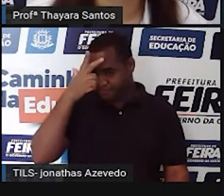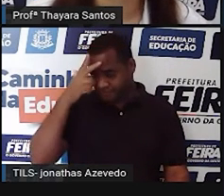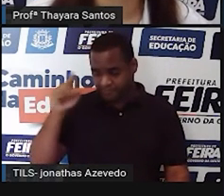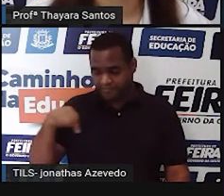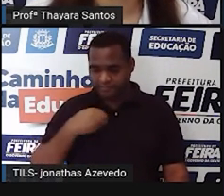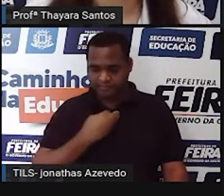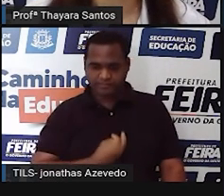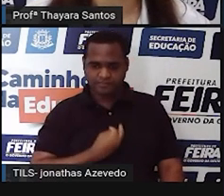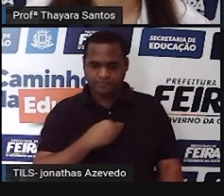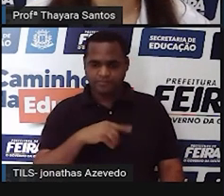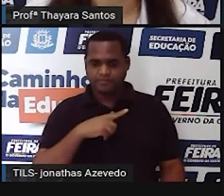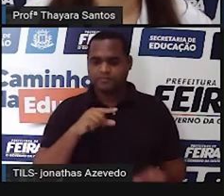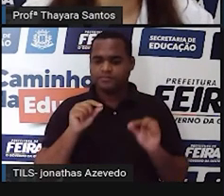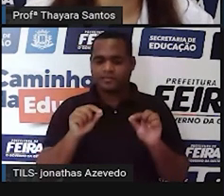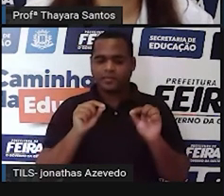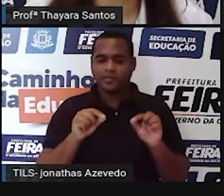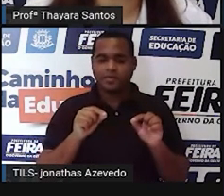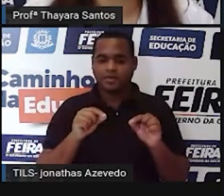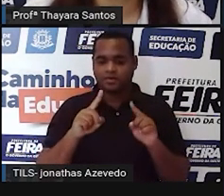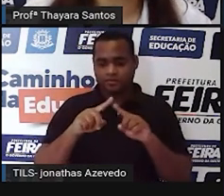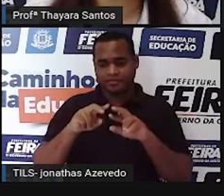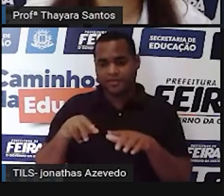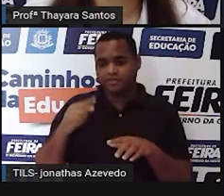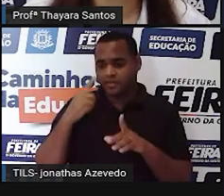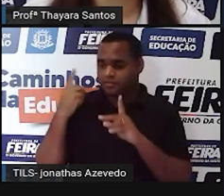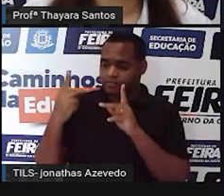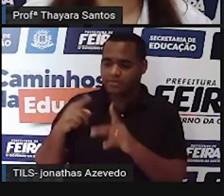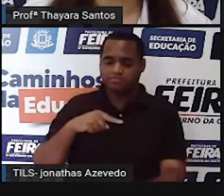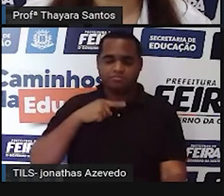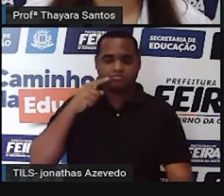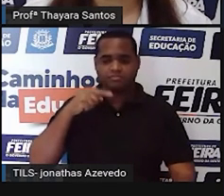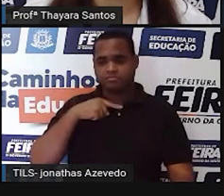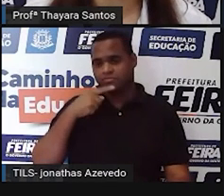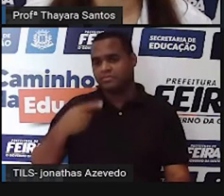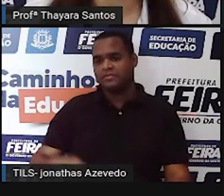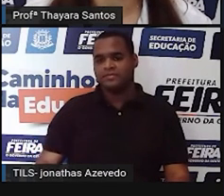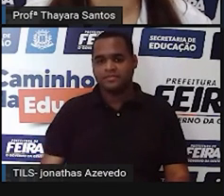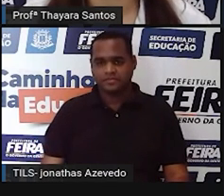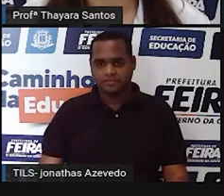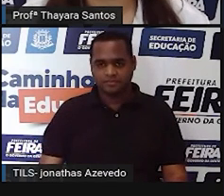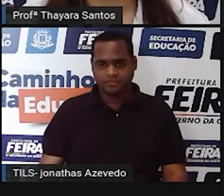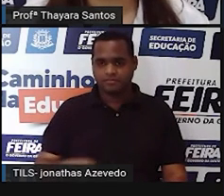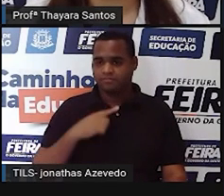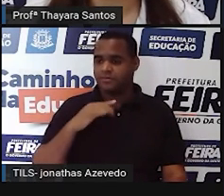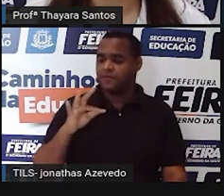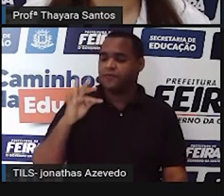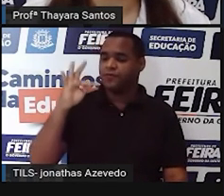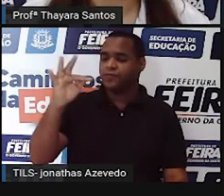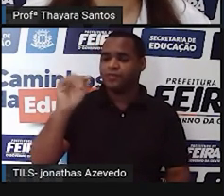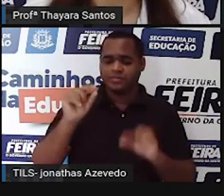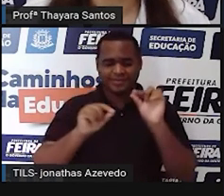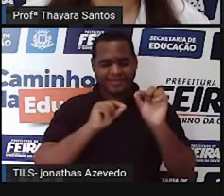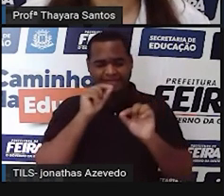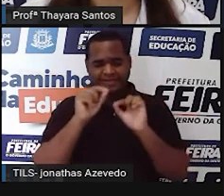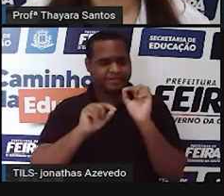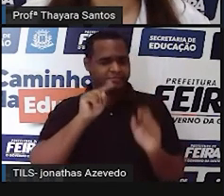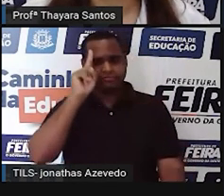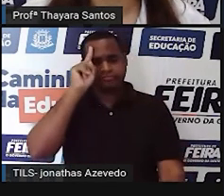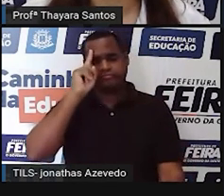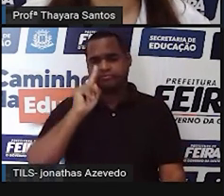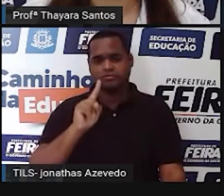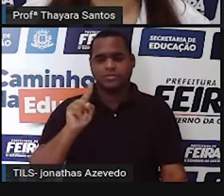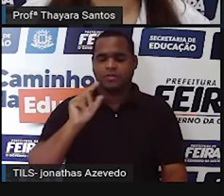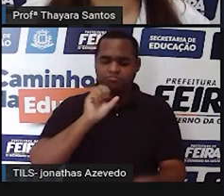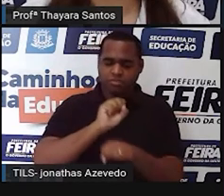justamente desse turismo que não está acontecendo então como é que vai ser o futuro dessas pessoas a gente tem que parar para